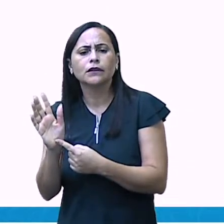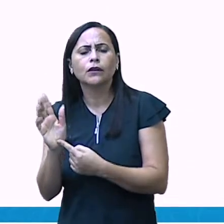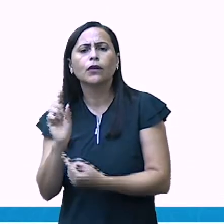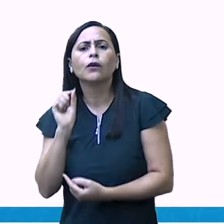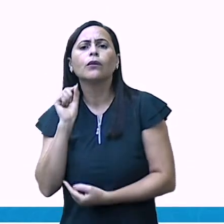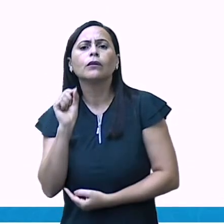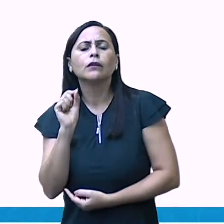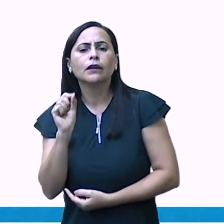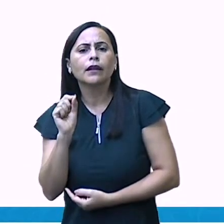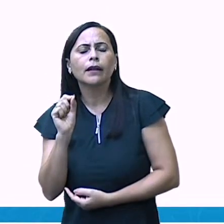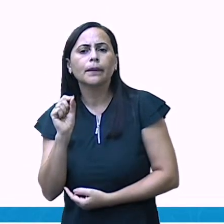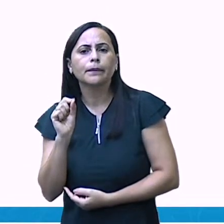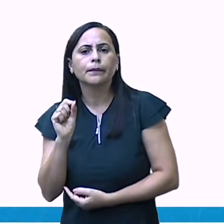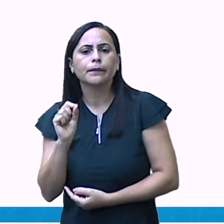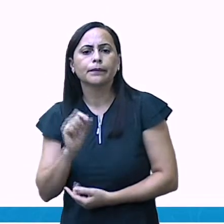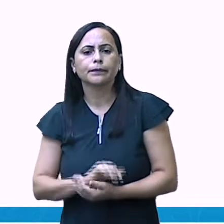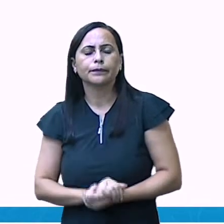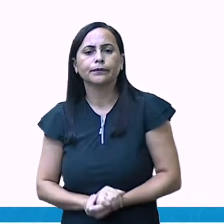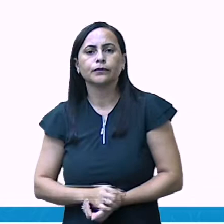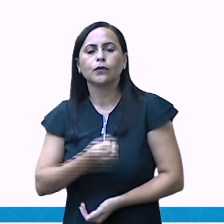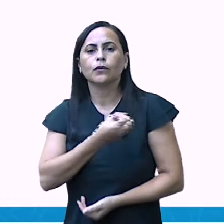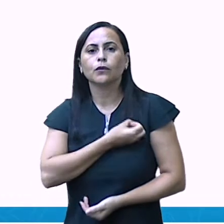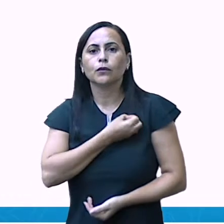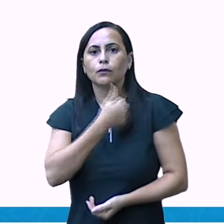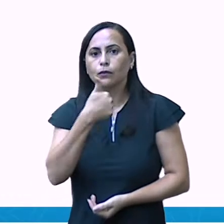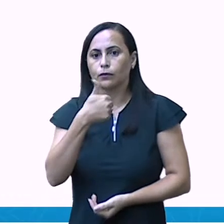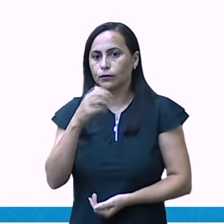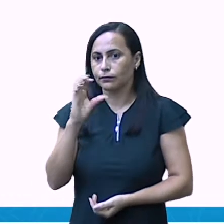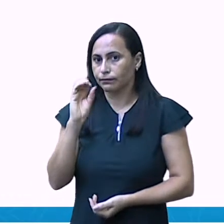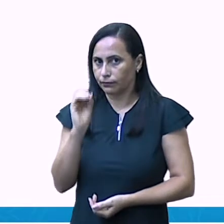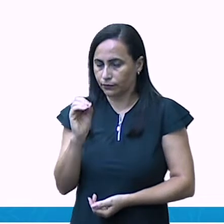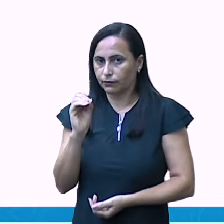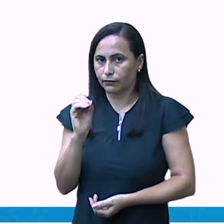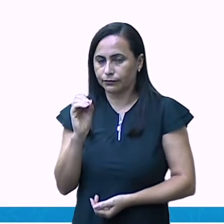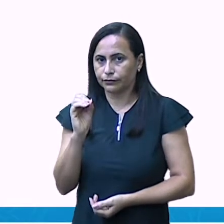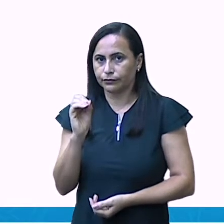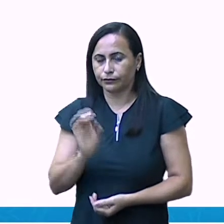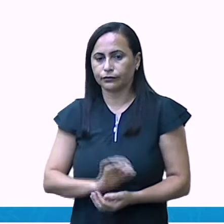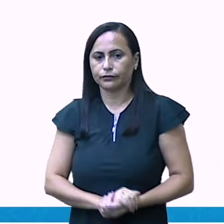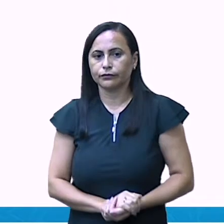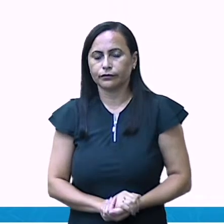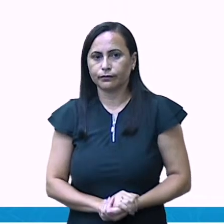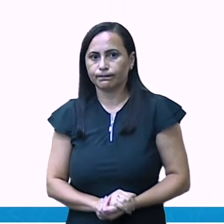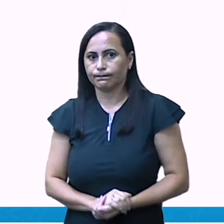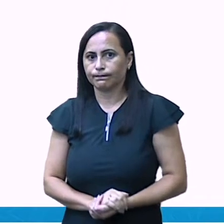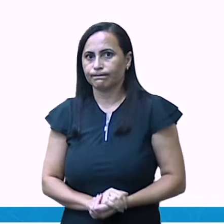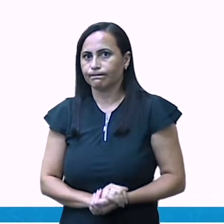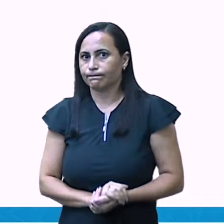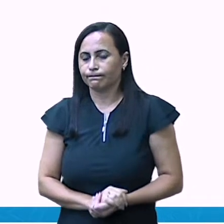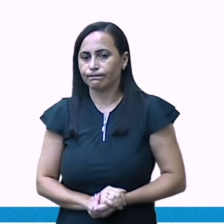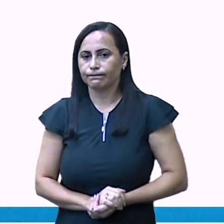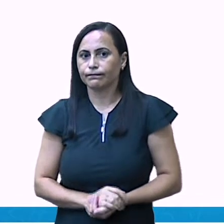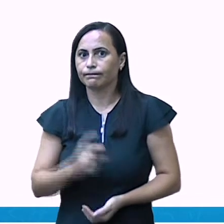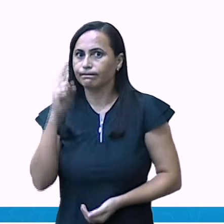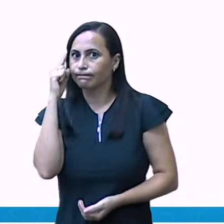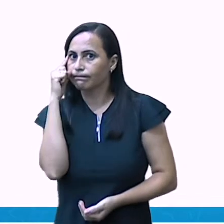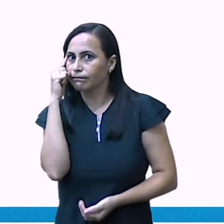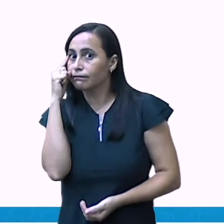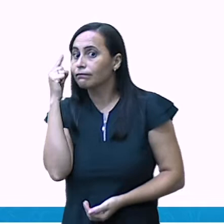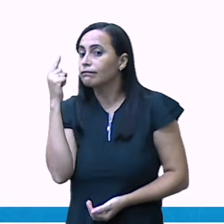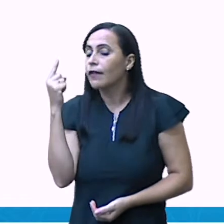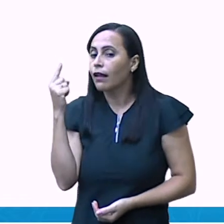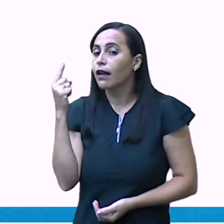Ela está representando o número 10. Opa! Pera aí.